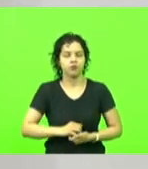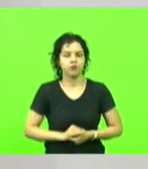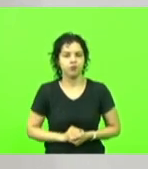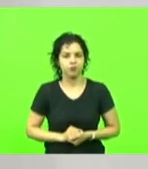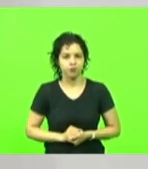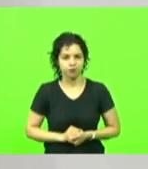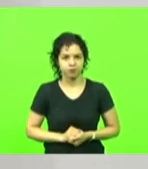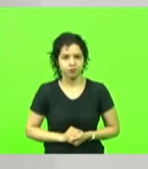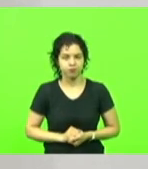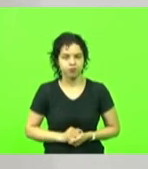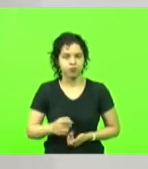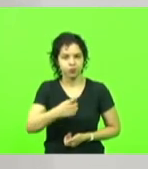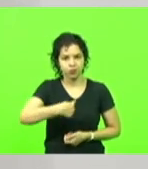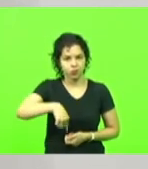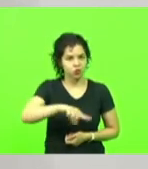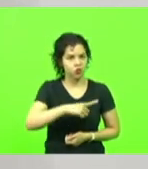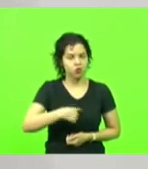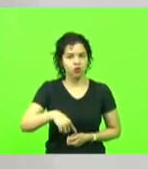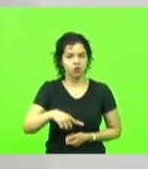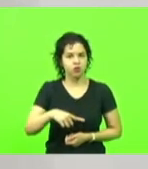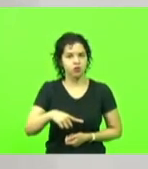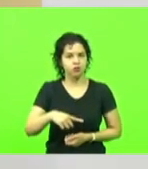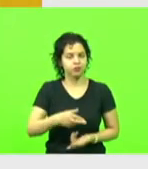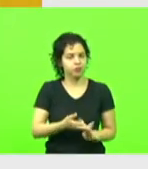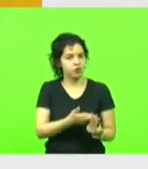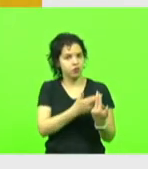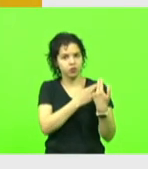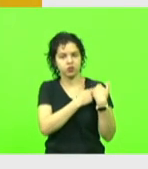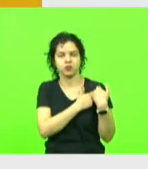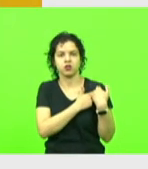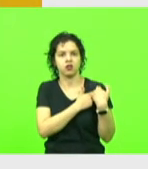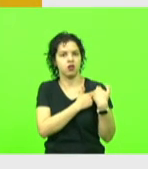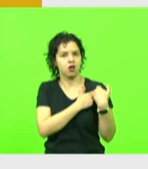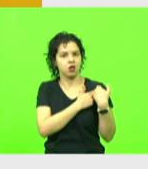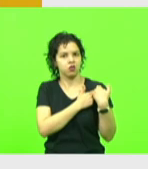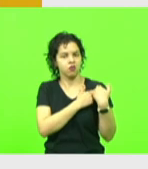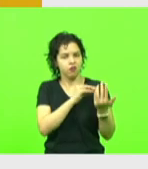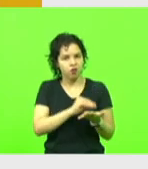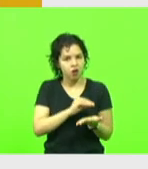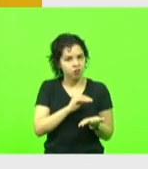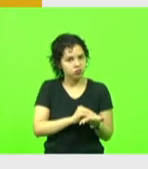nós não fomos irresponsáveis na nossa construção.